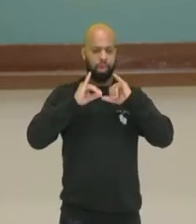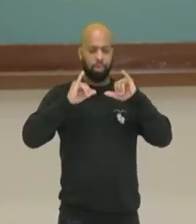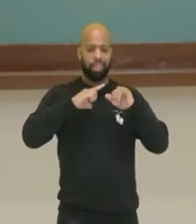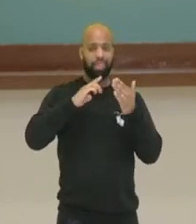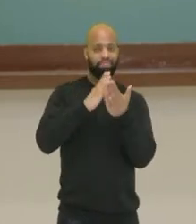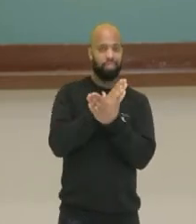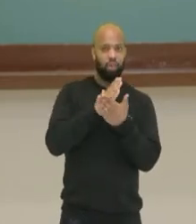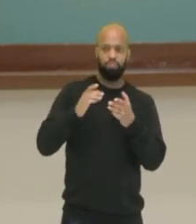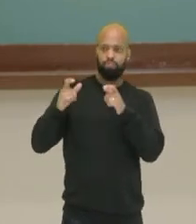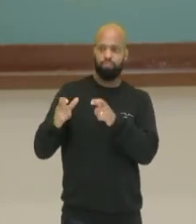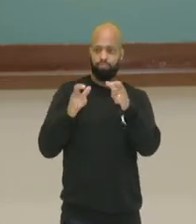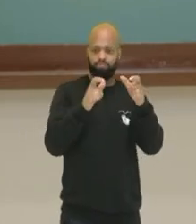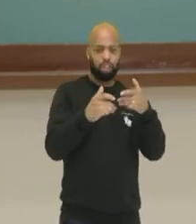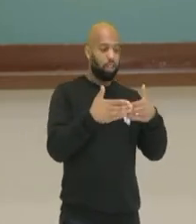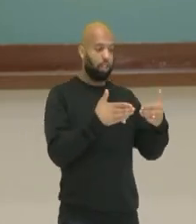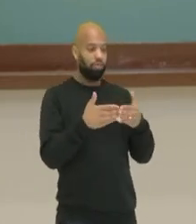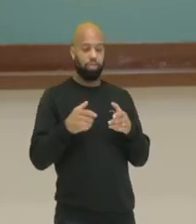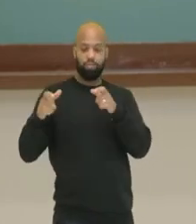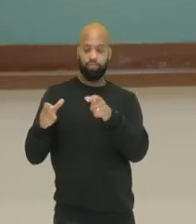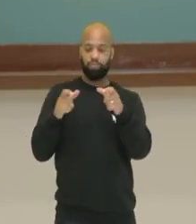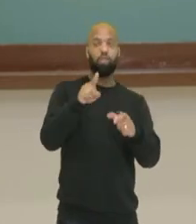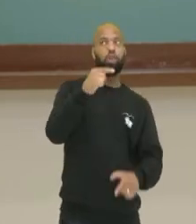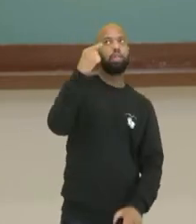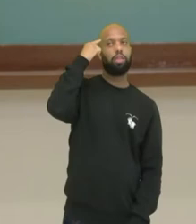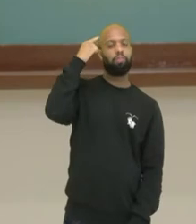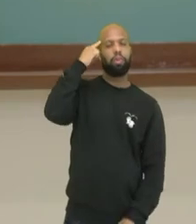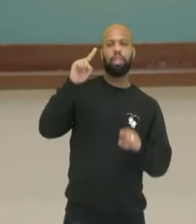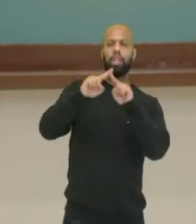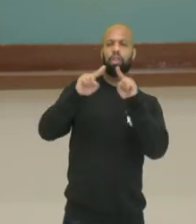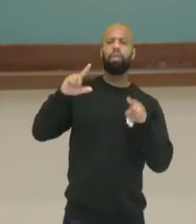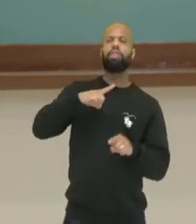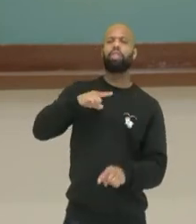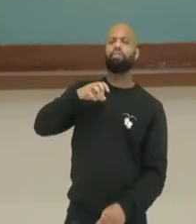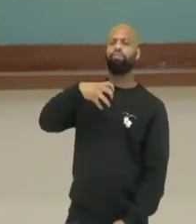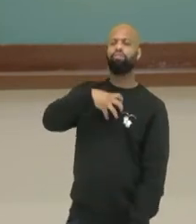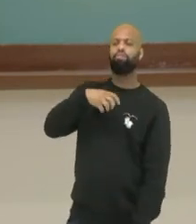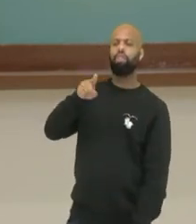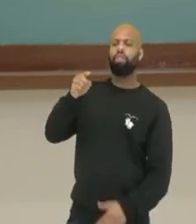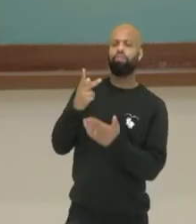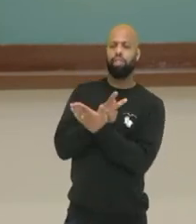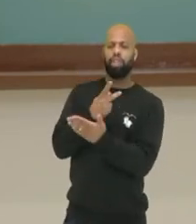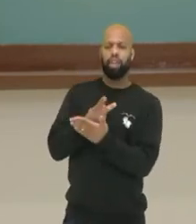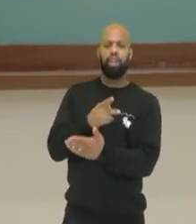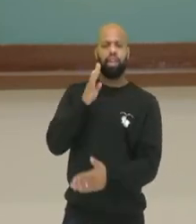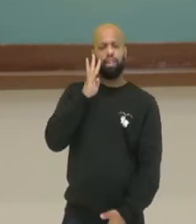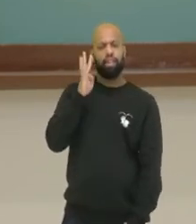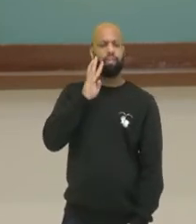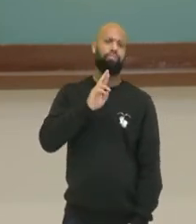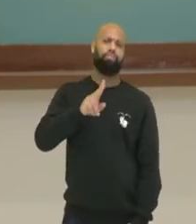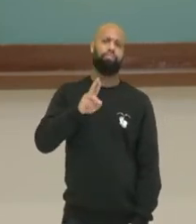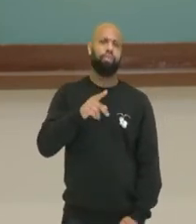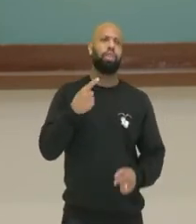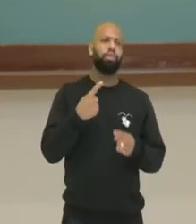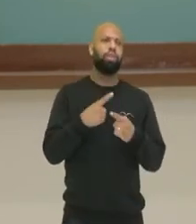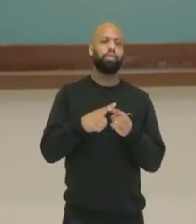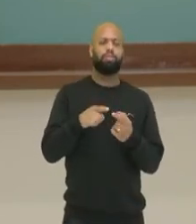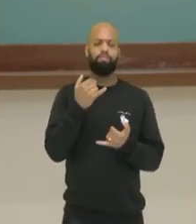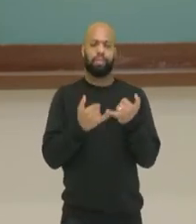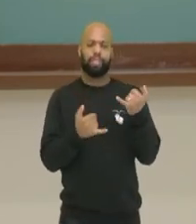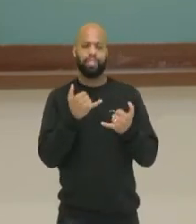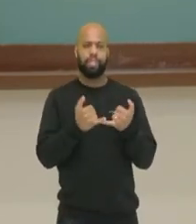em qualquer que seja, que você pensa, tem coisa errada aí, não está legal ela, né? Está um pouco